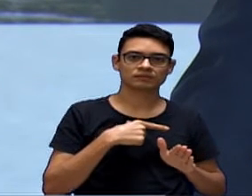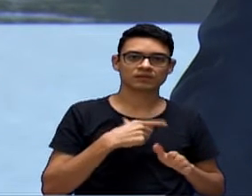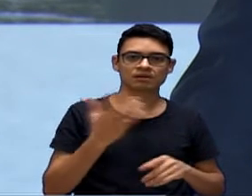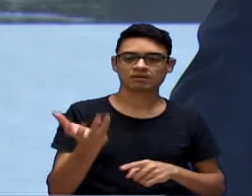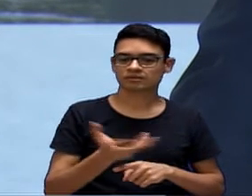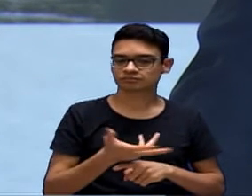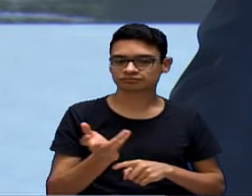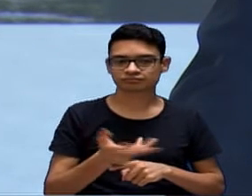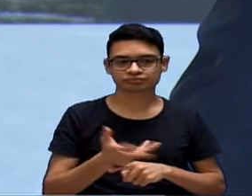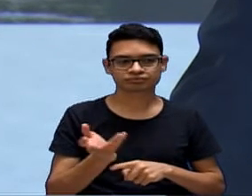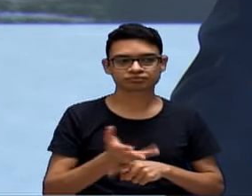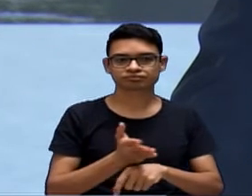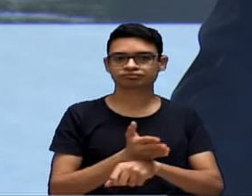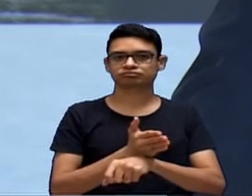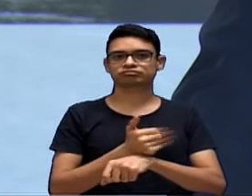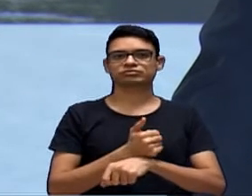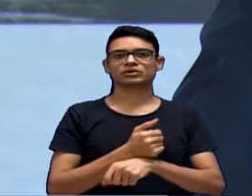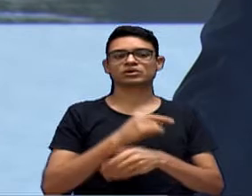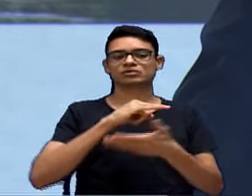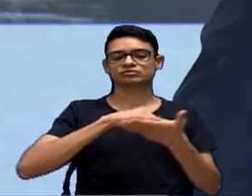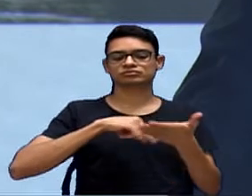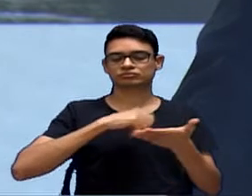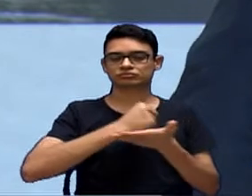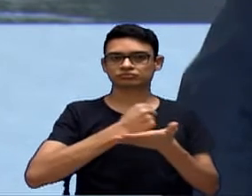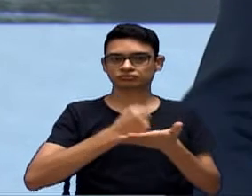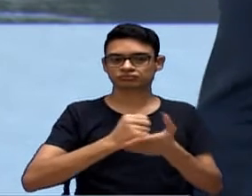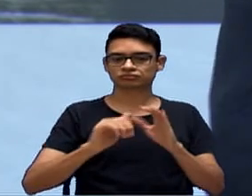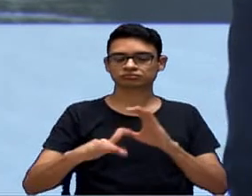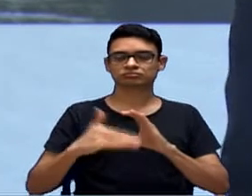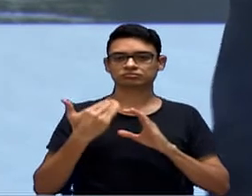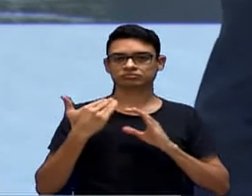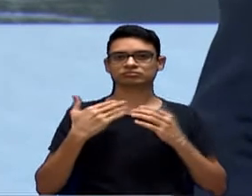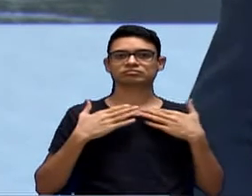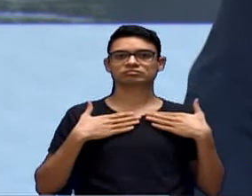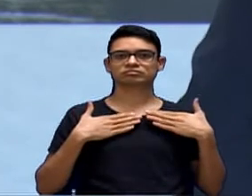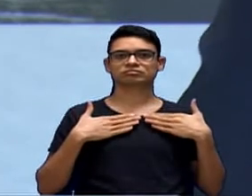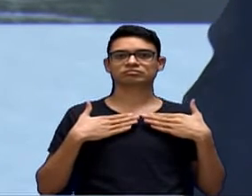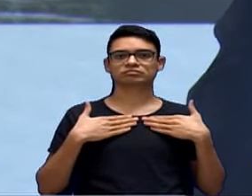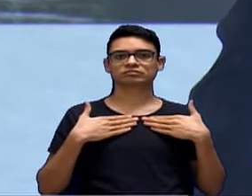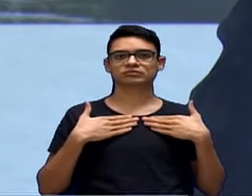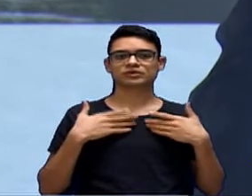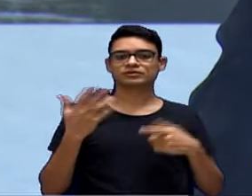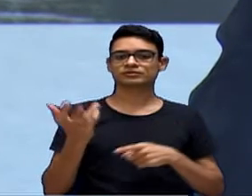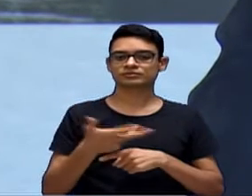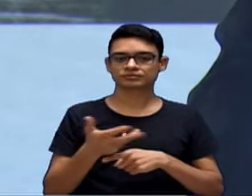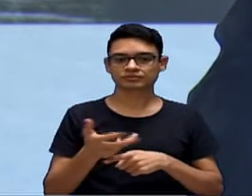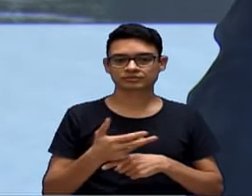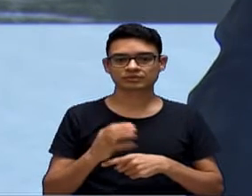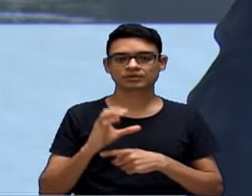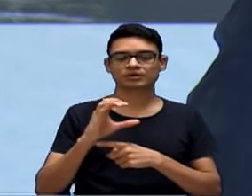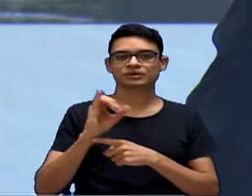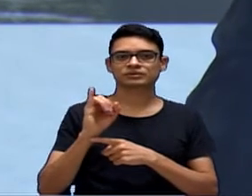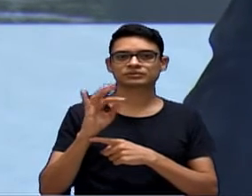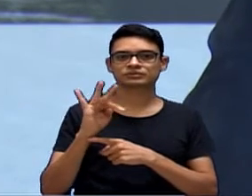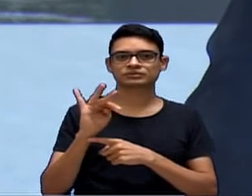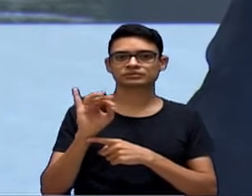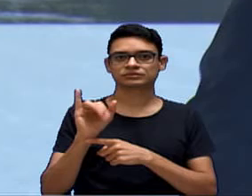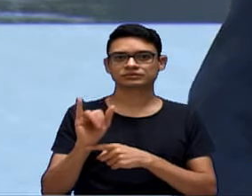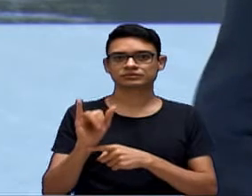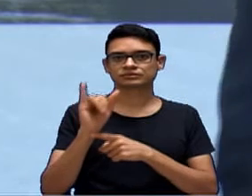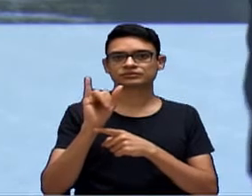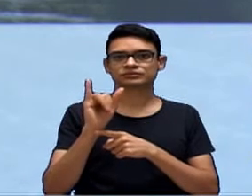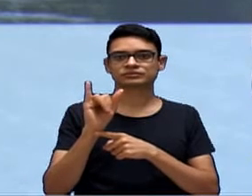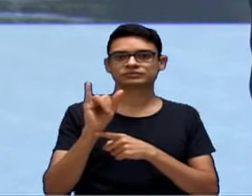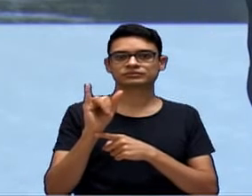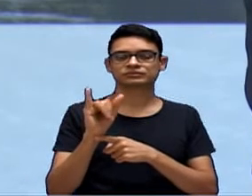rapidez para que eles possam me fornecer alguns contratos sobre a, o contrato emergencial dessa CIT, que me causa estranheza em